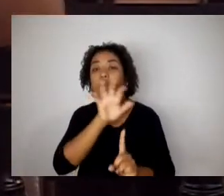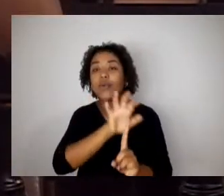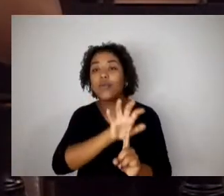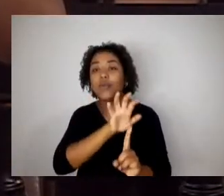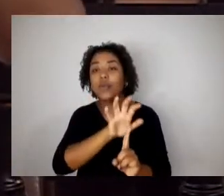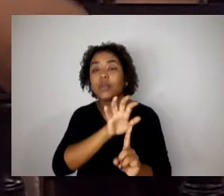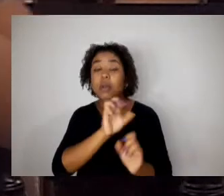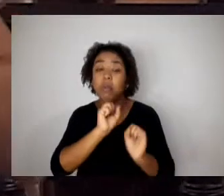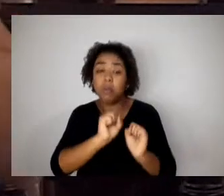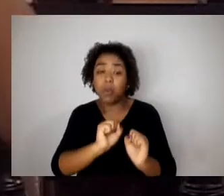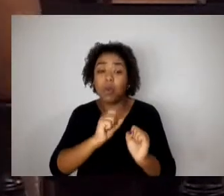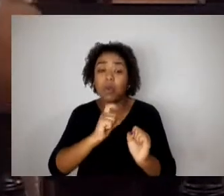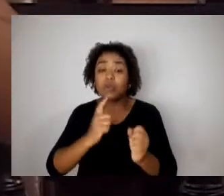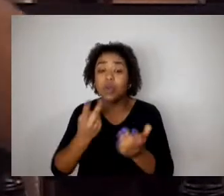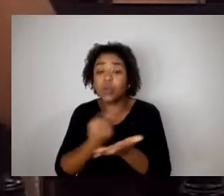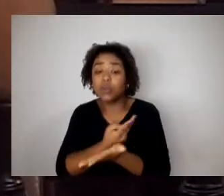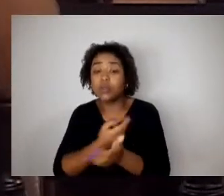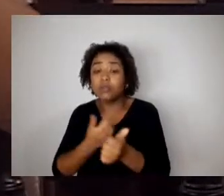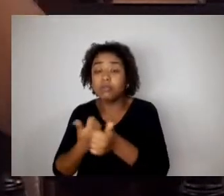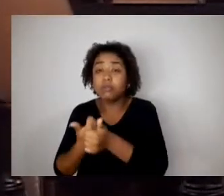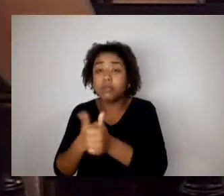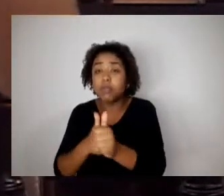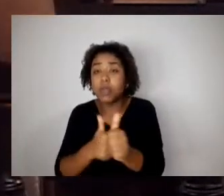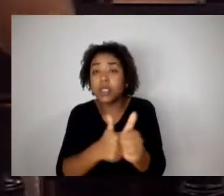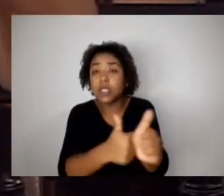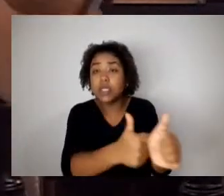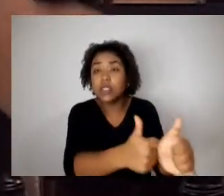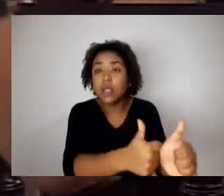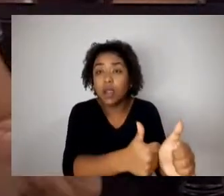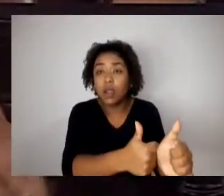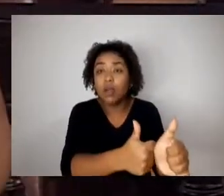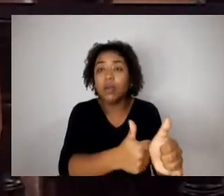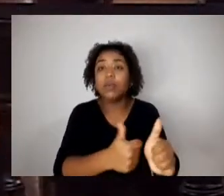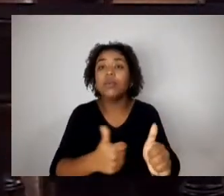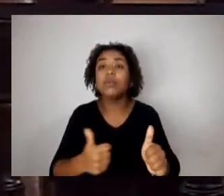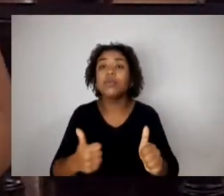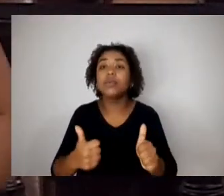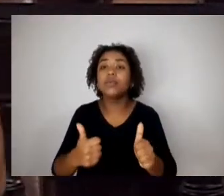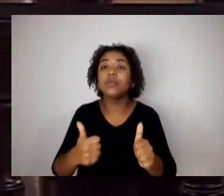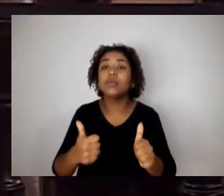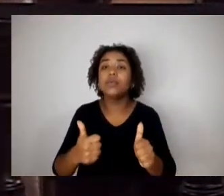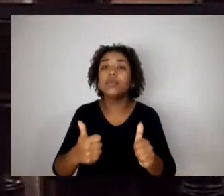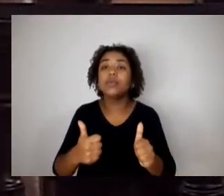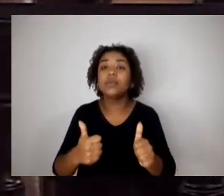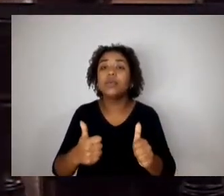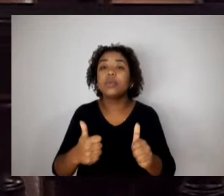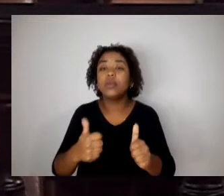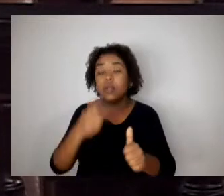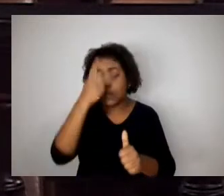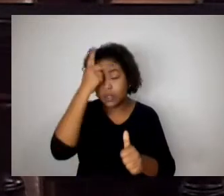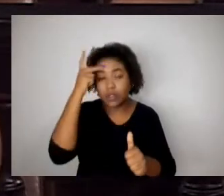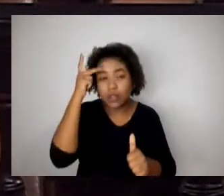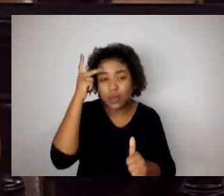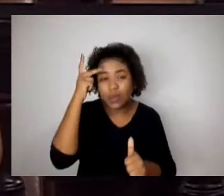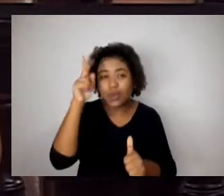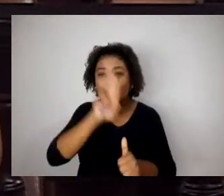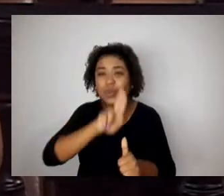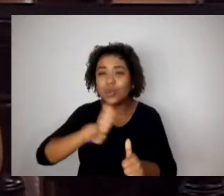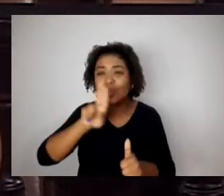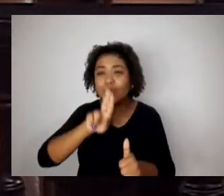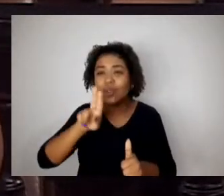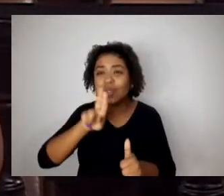busca... Caça as pessoas que utilizarem essa terminologia. Então, eu, como